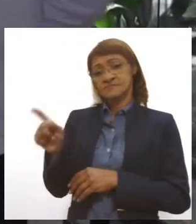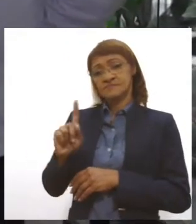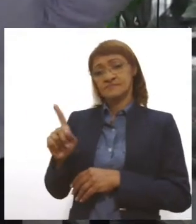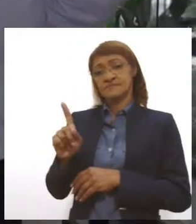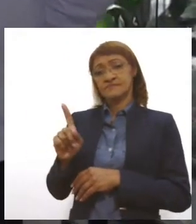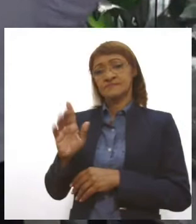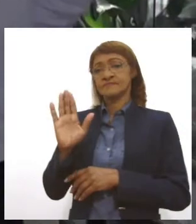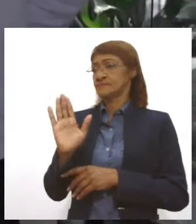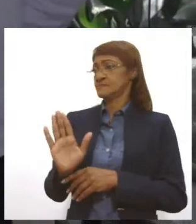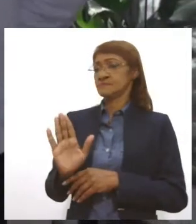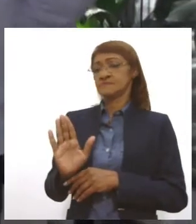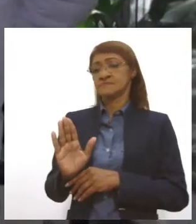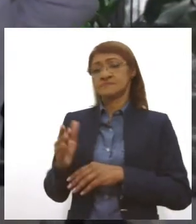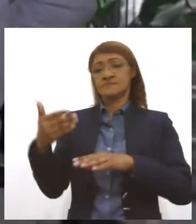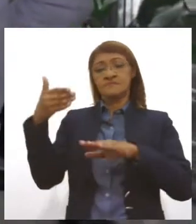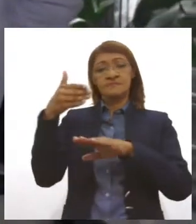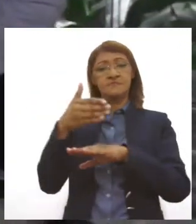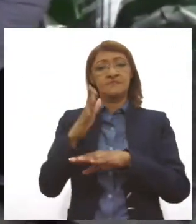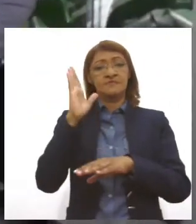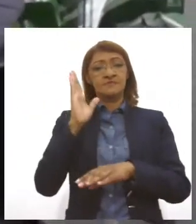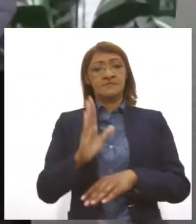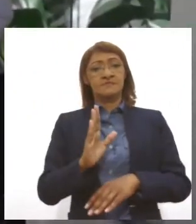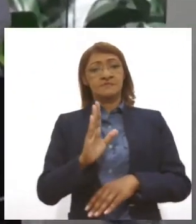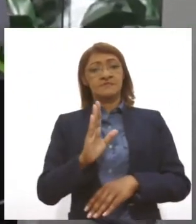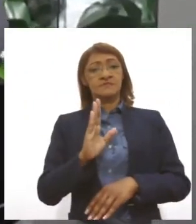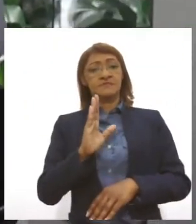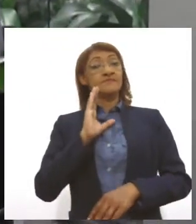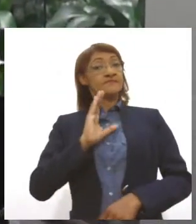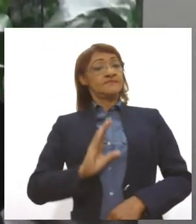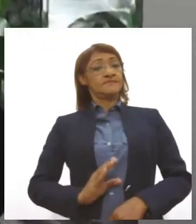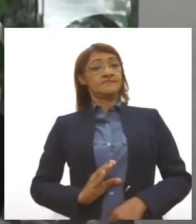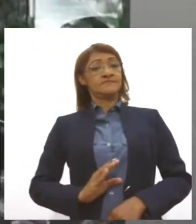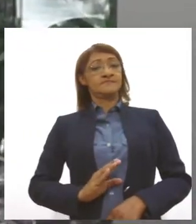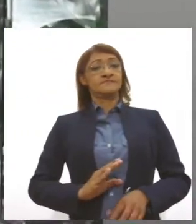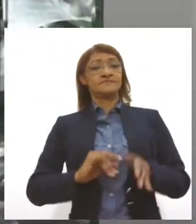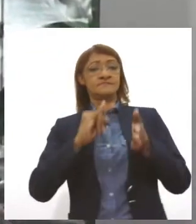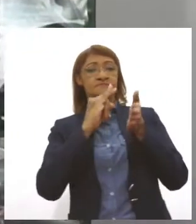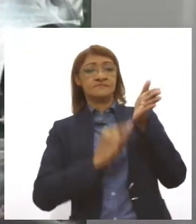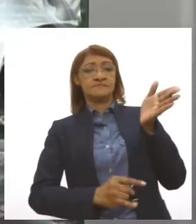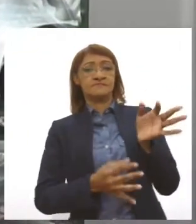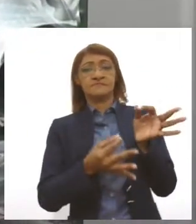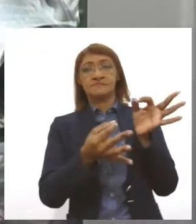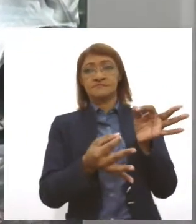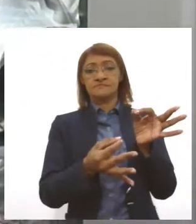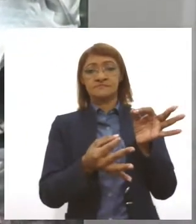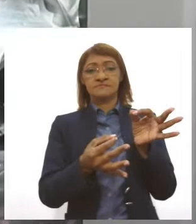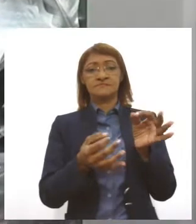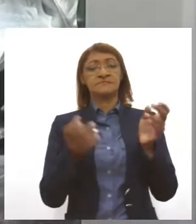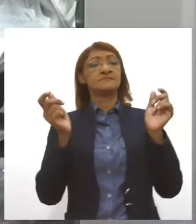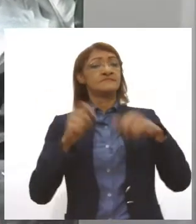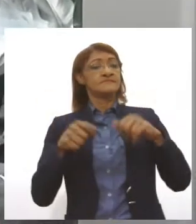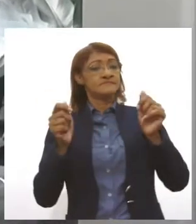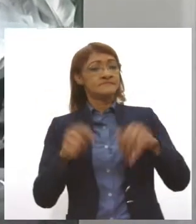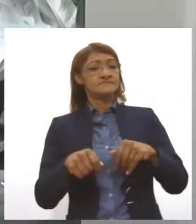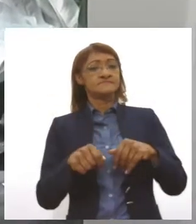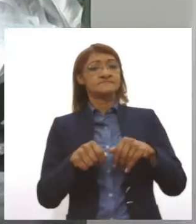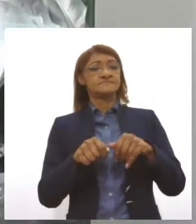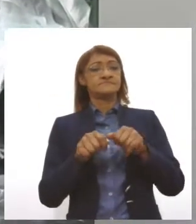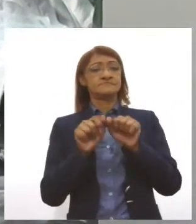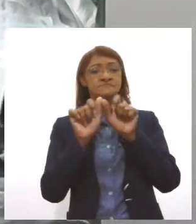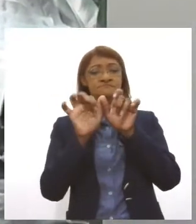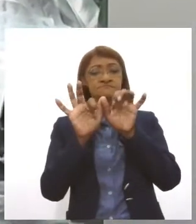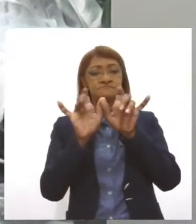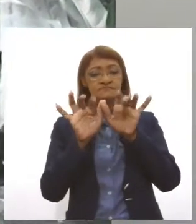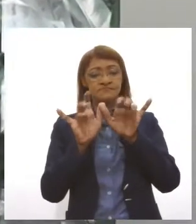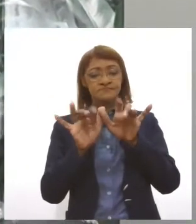é necessário que o cidadão vá até o cartório e leve o documento físico para que ele seja digitalizado e